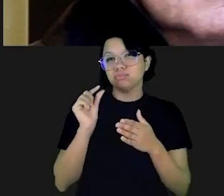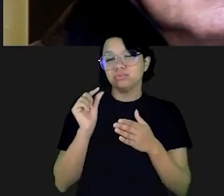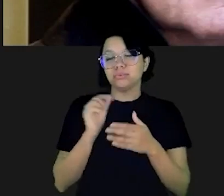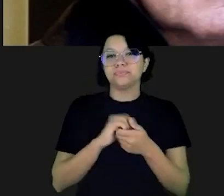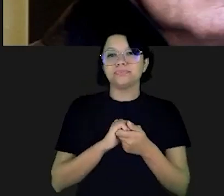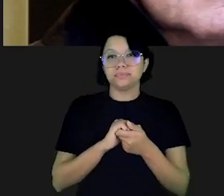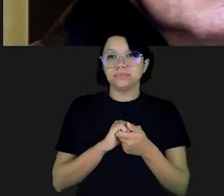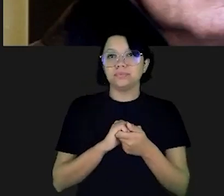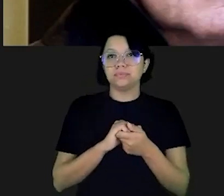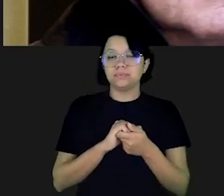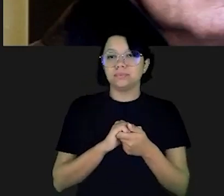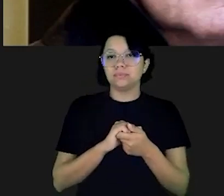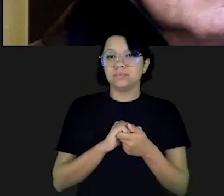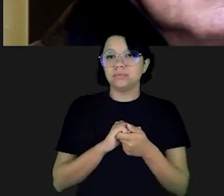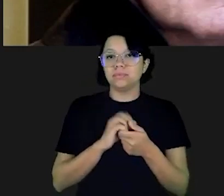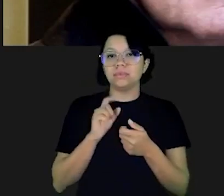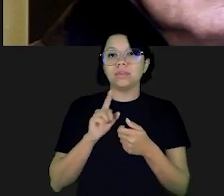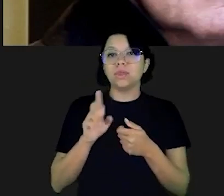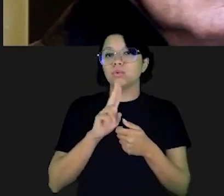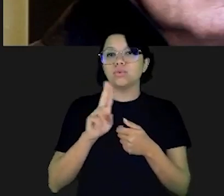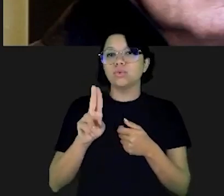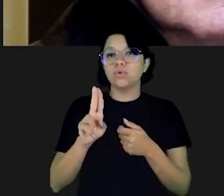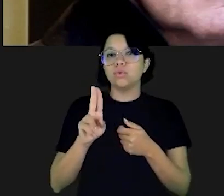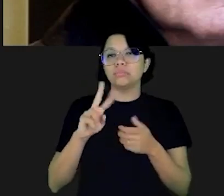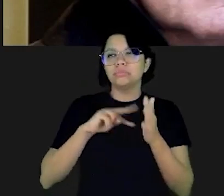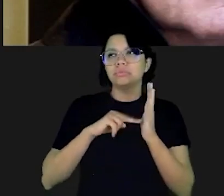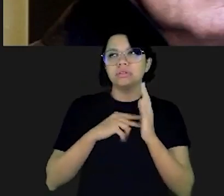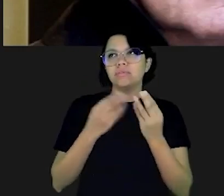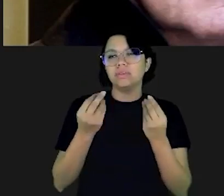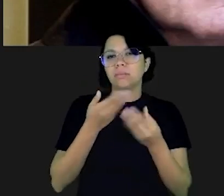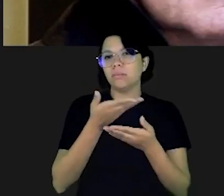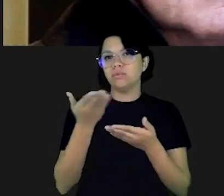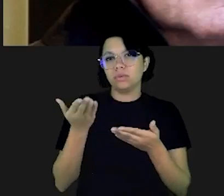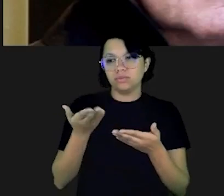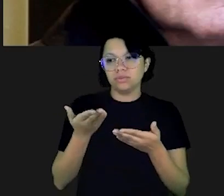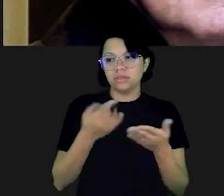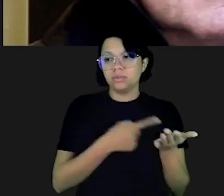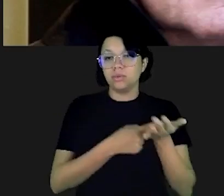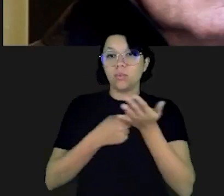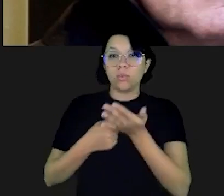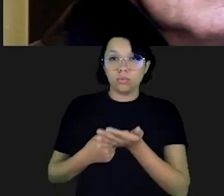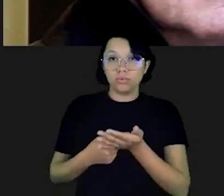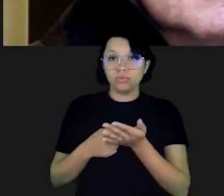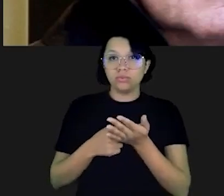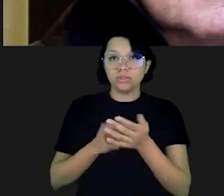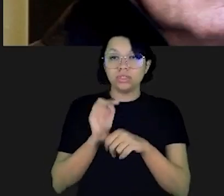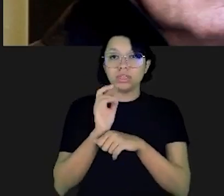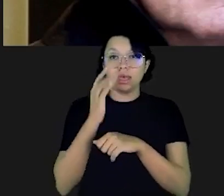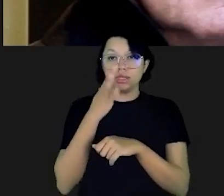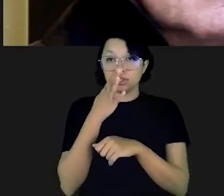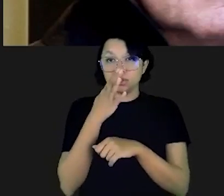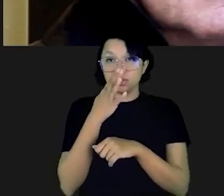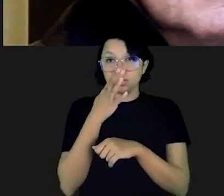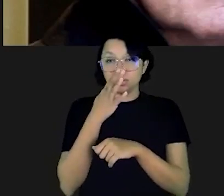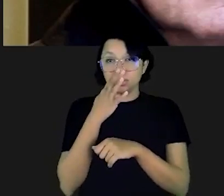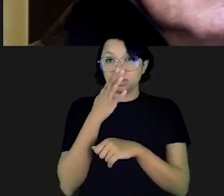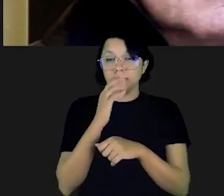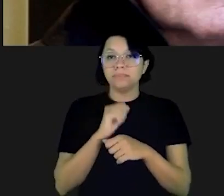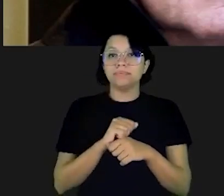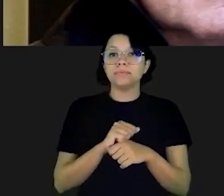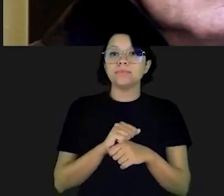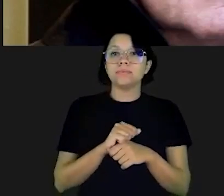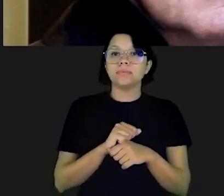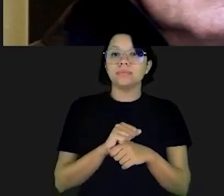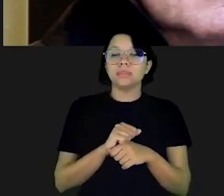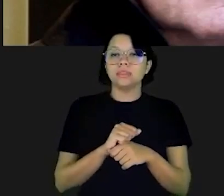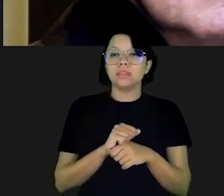faleceu há poucos anos, Bernie Madoff. Se o nome não significa muito para vocês, eu convido vocês a assistirem